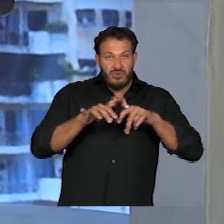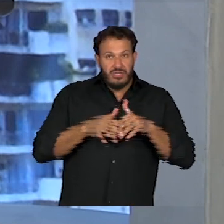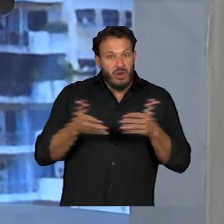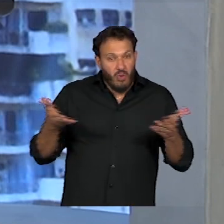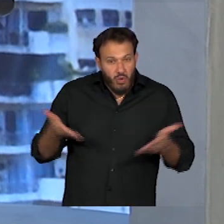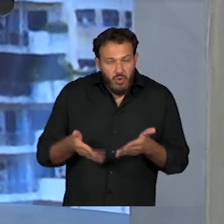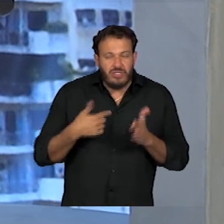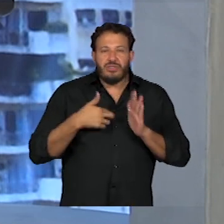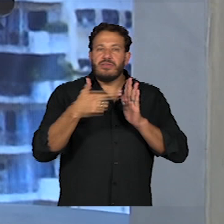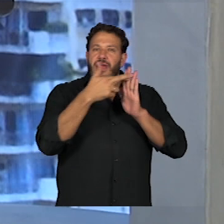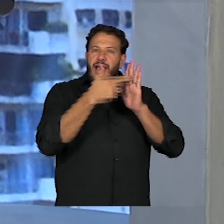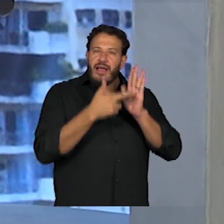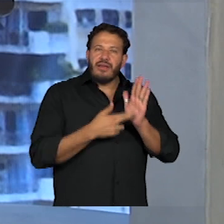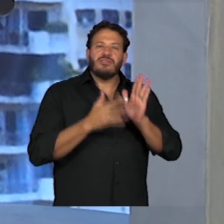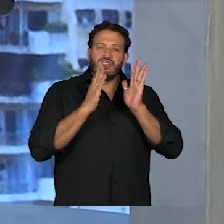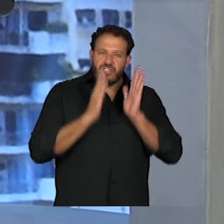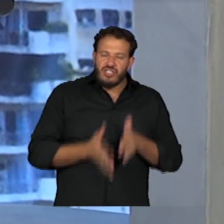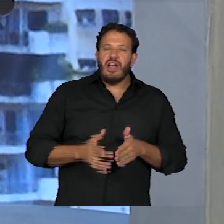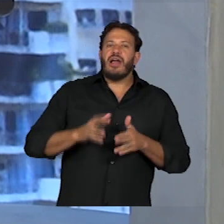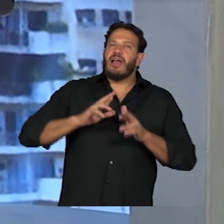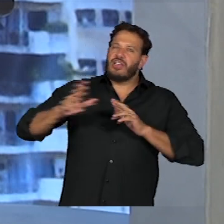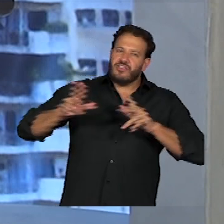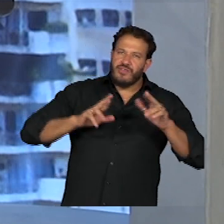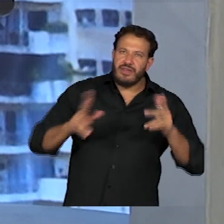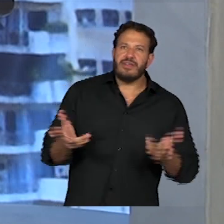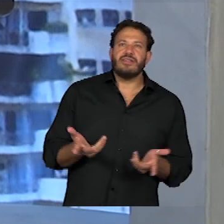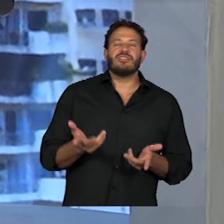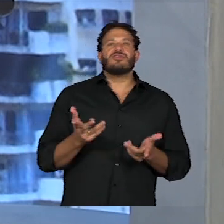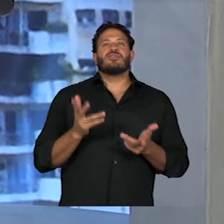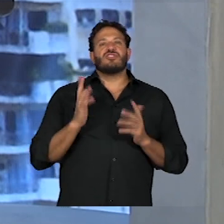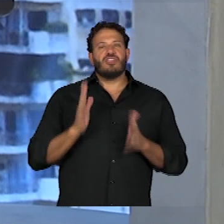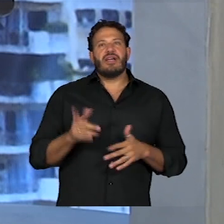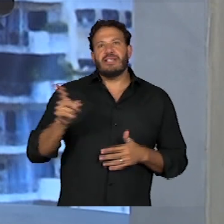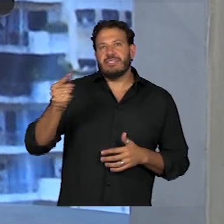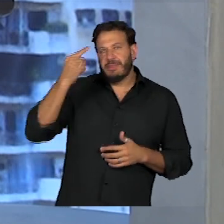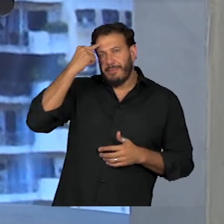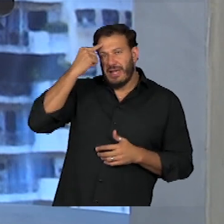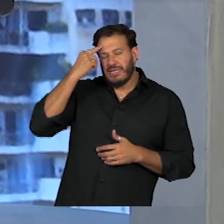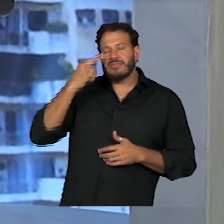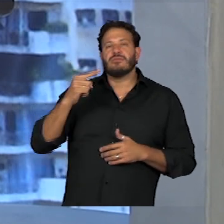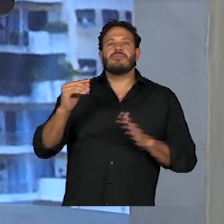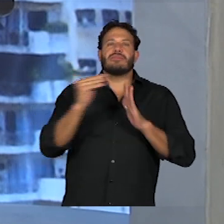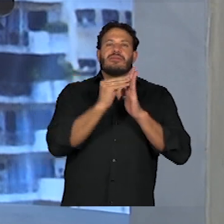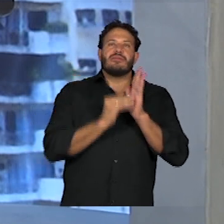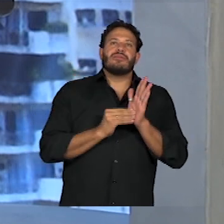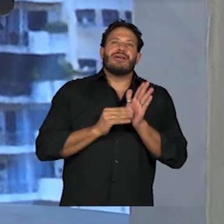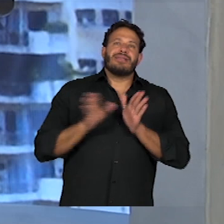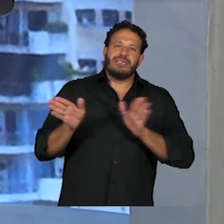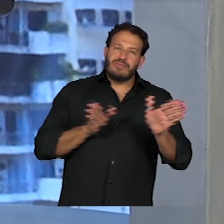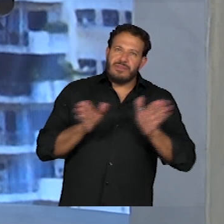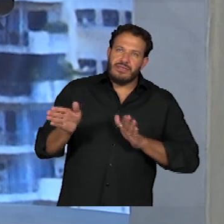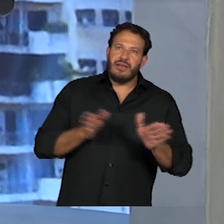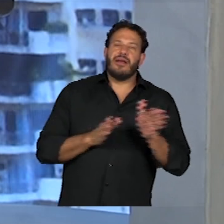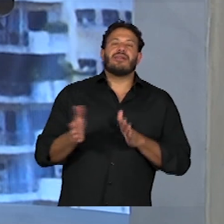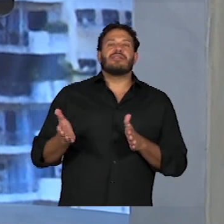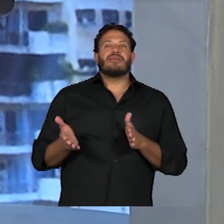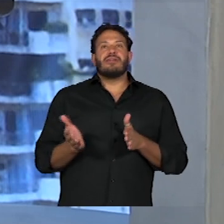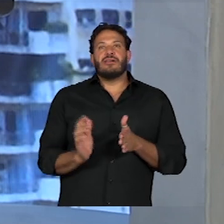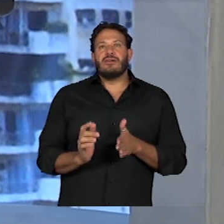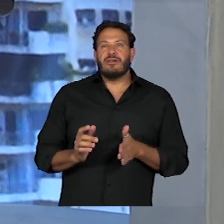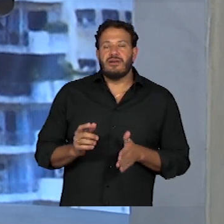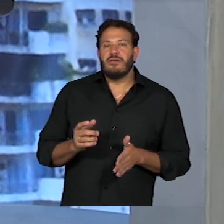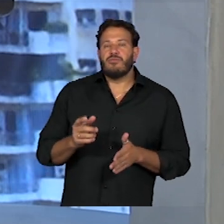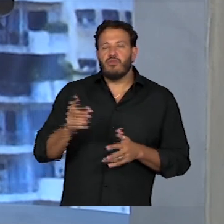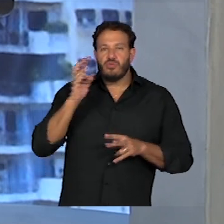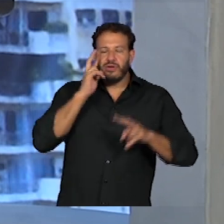de regrinhas que já são muito acessíveis. Que eles pensam muito em acessibilidade nisso. Porque, por exemplo, a parte de design gráfico, muito